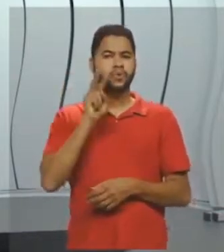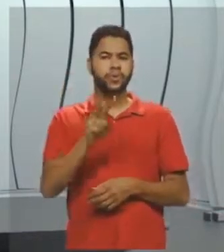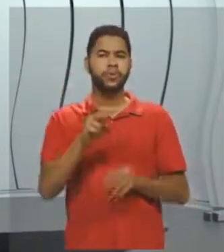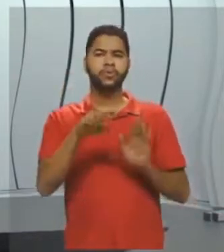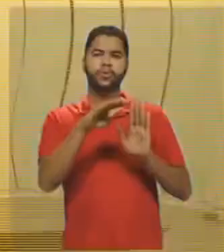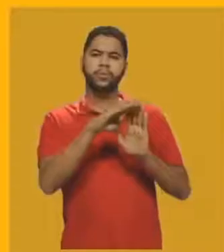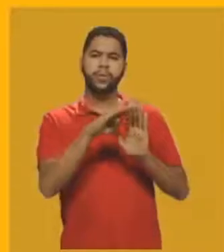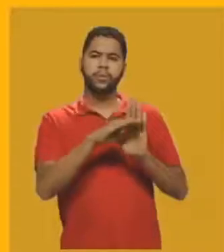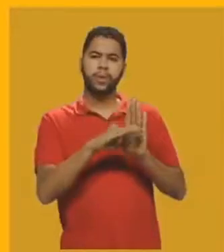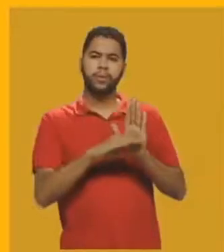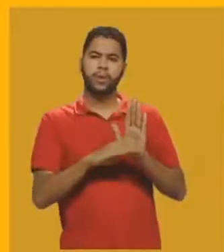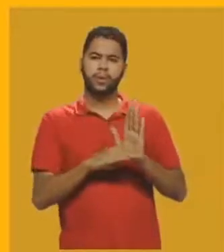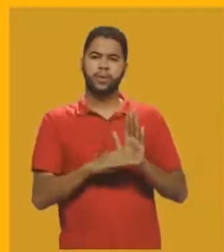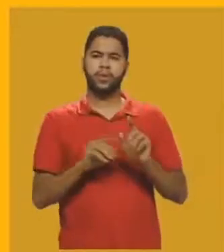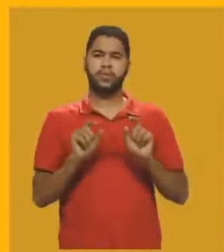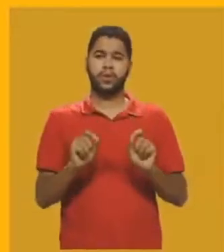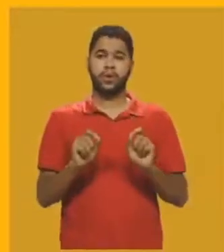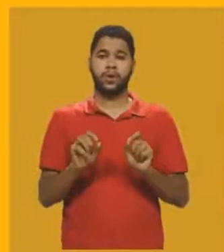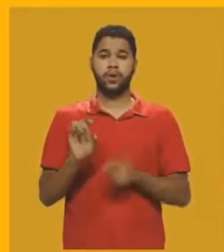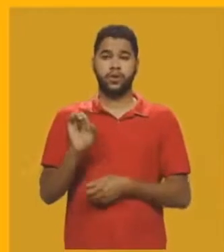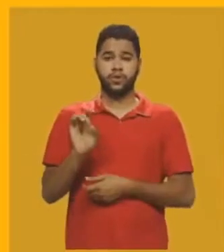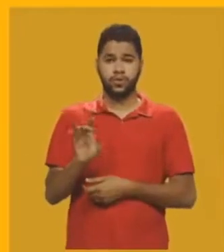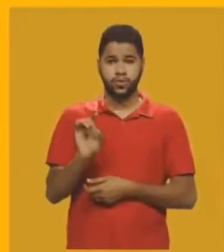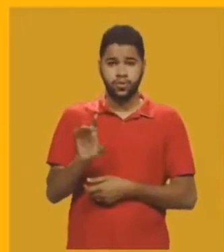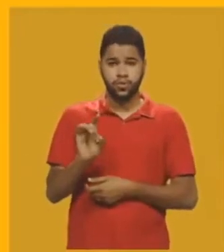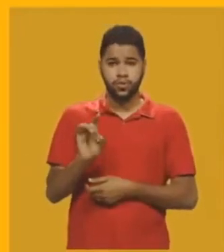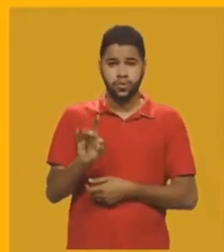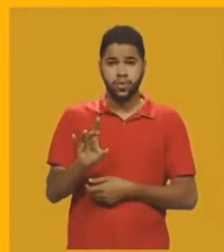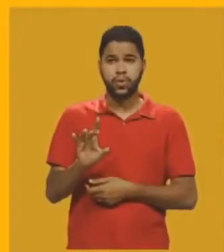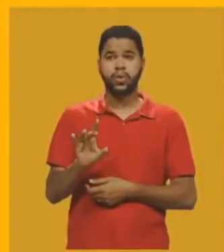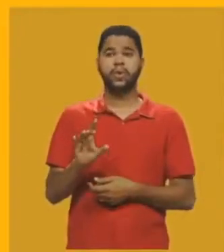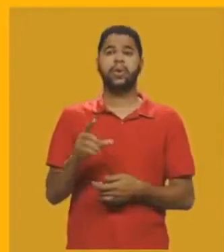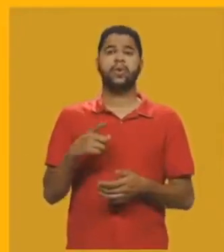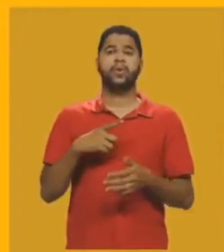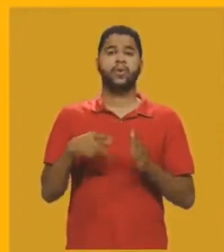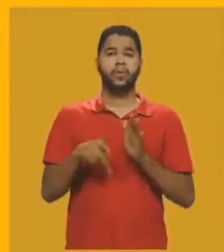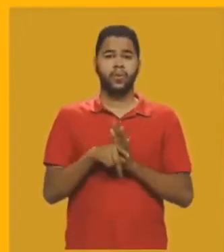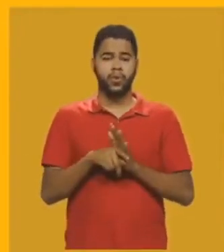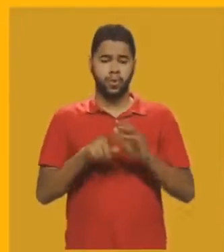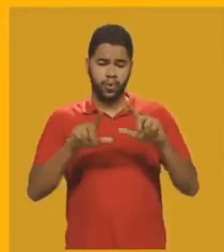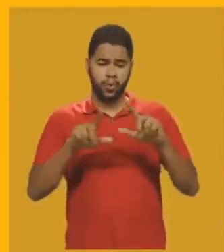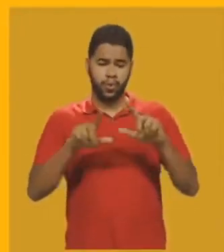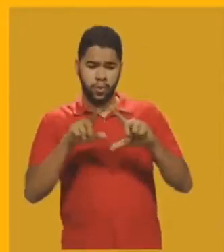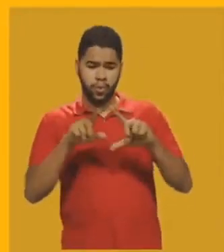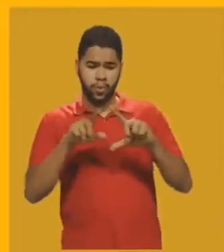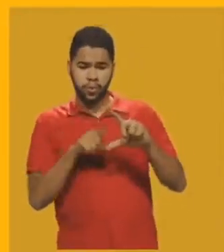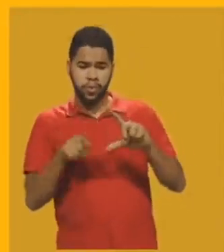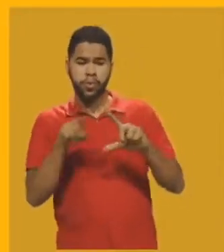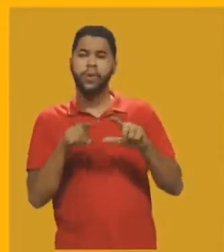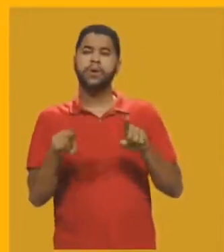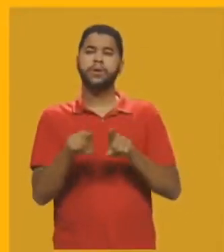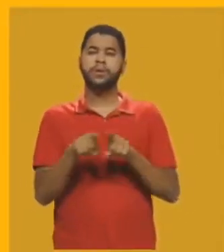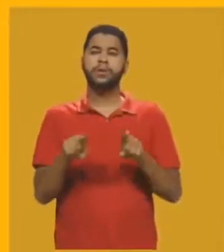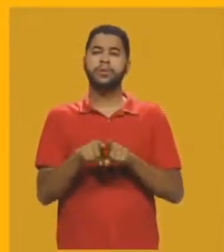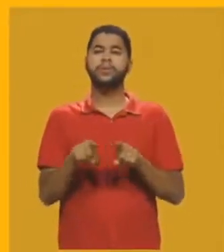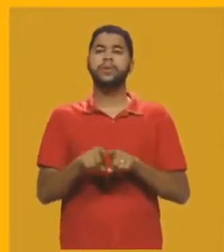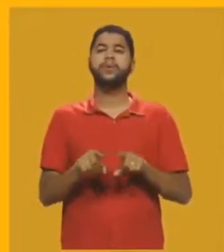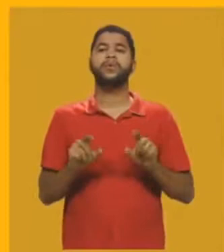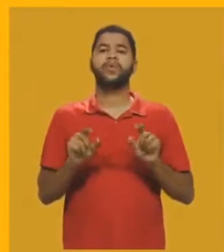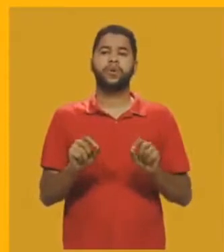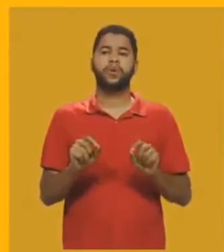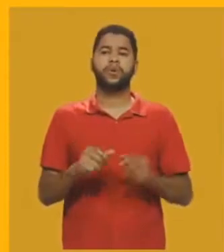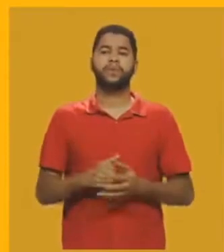propriedade, não só mediatriz de um triângulo, como também nós vimos,